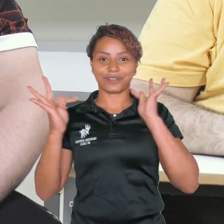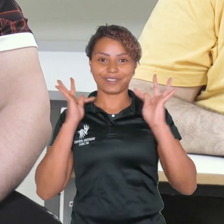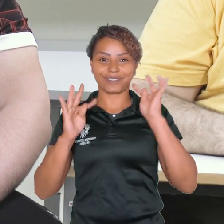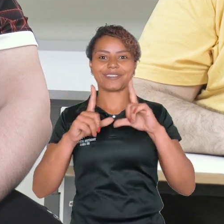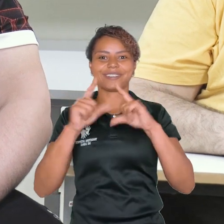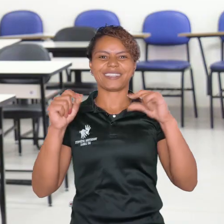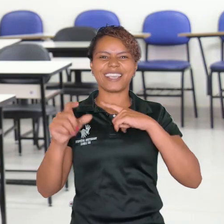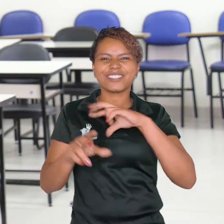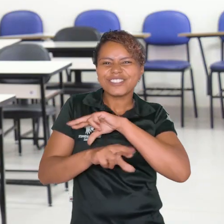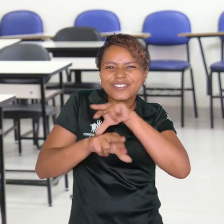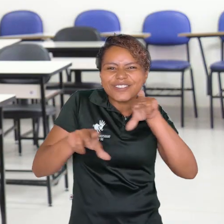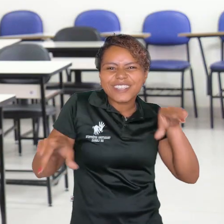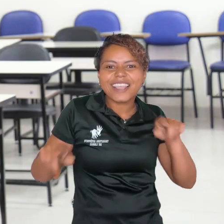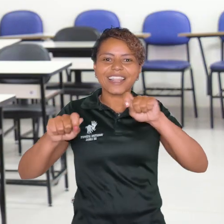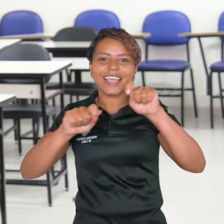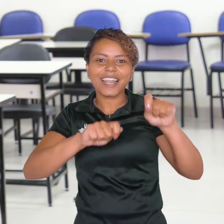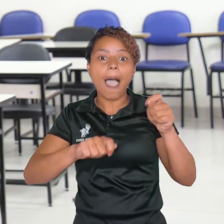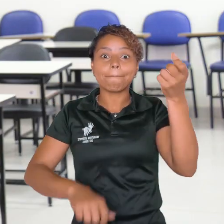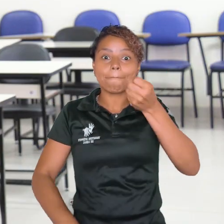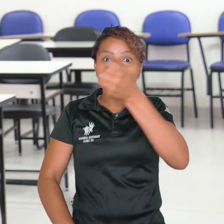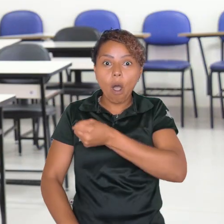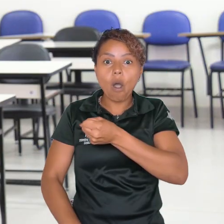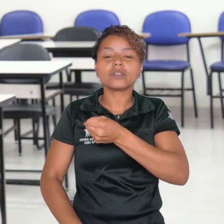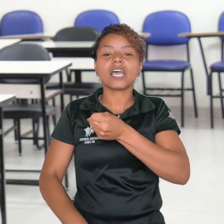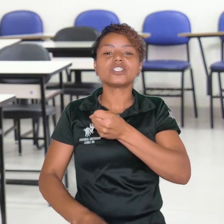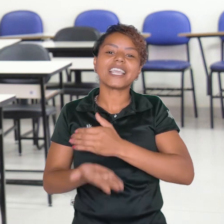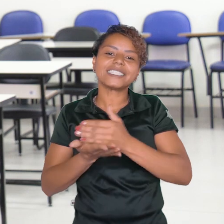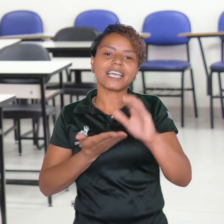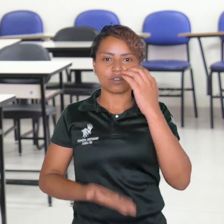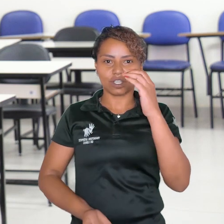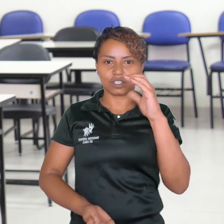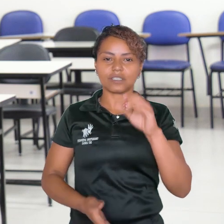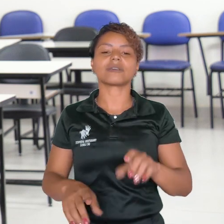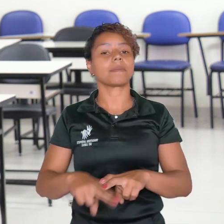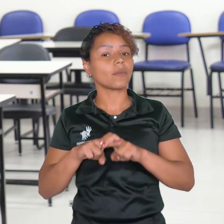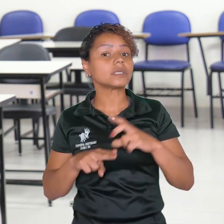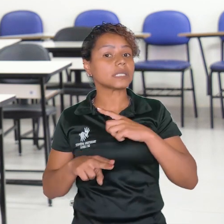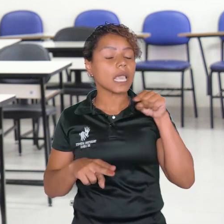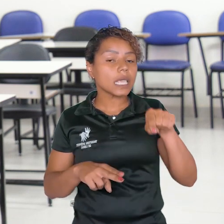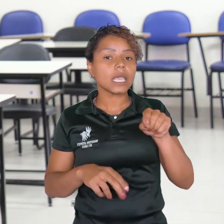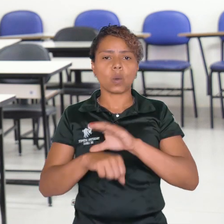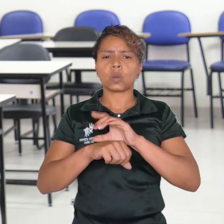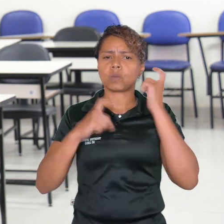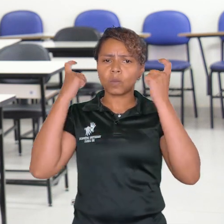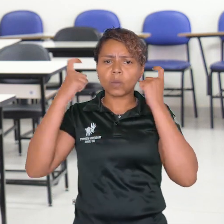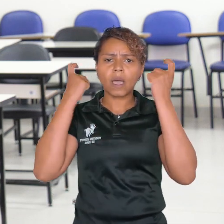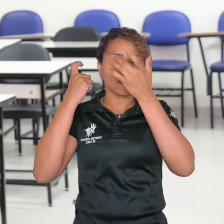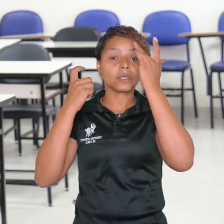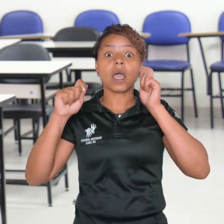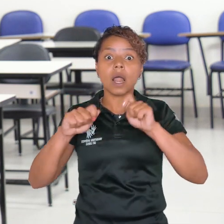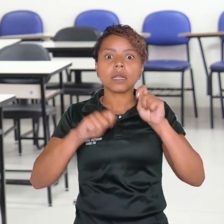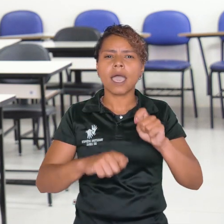eles têm acesso a um rol diversificado de bolsas de iniciação científica, haja vista ser uma preocupação do curso,